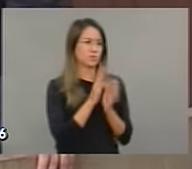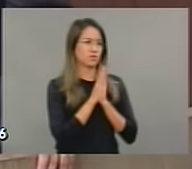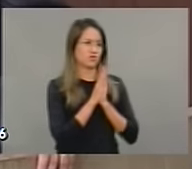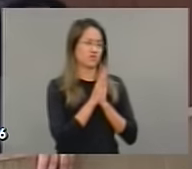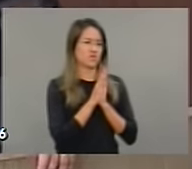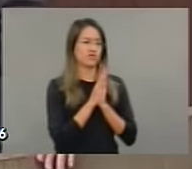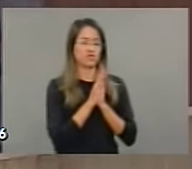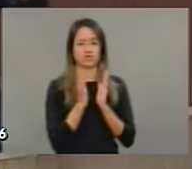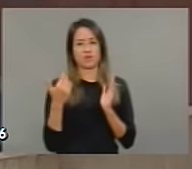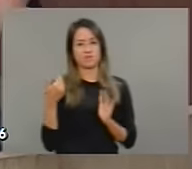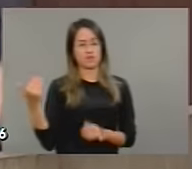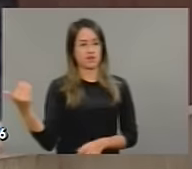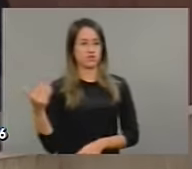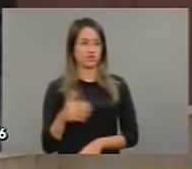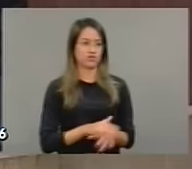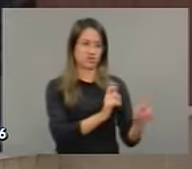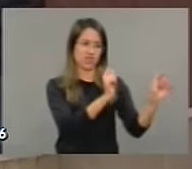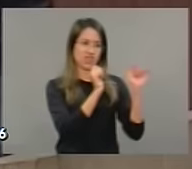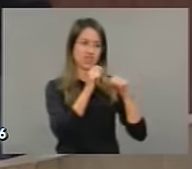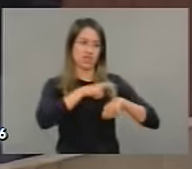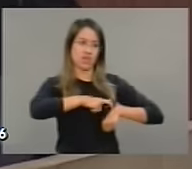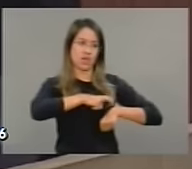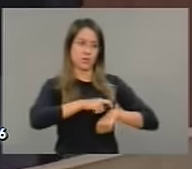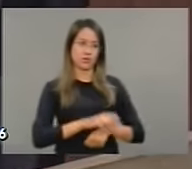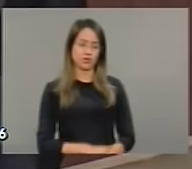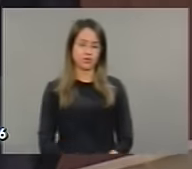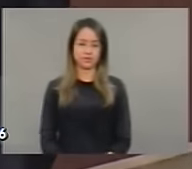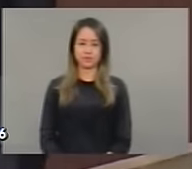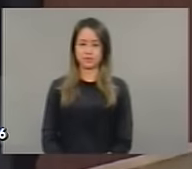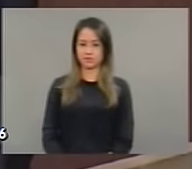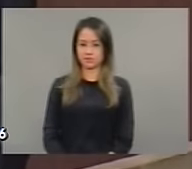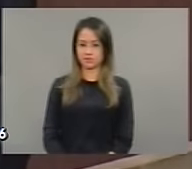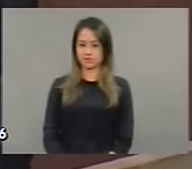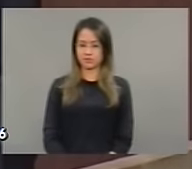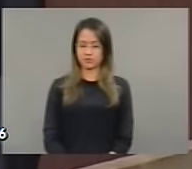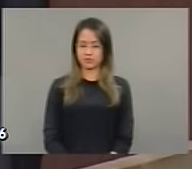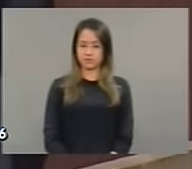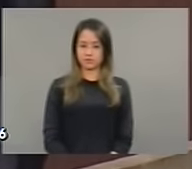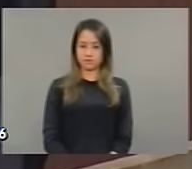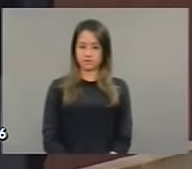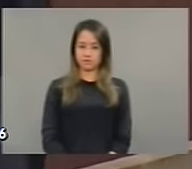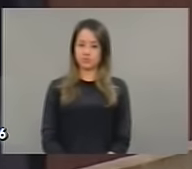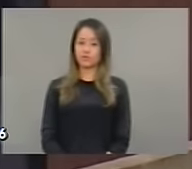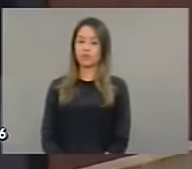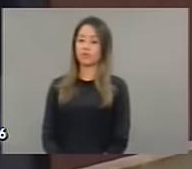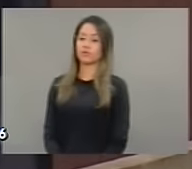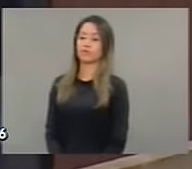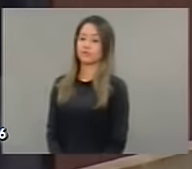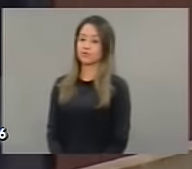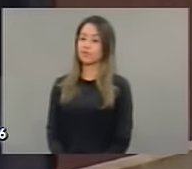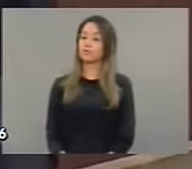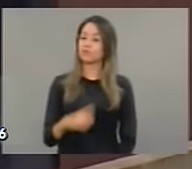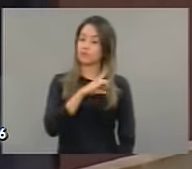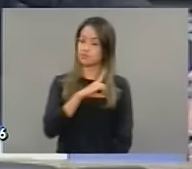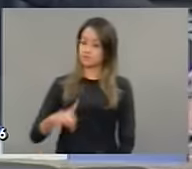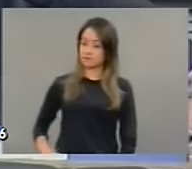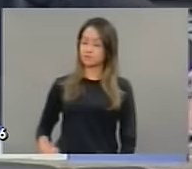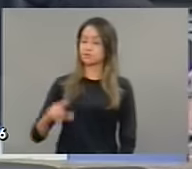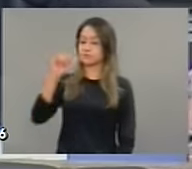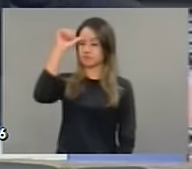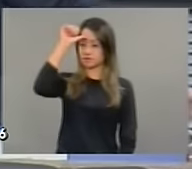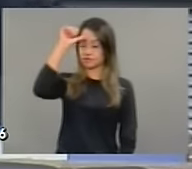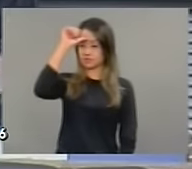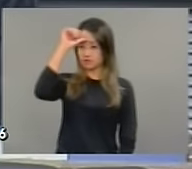ouvir aqui os demais deputados. Deputado Júlio César. Deputado Renato Rosário, eu gostaria de me solidarizar com Vossa Excelência,